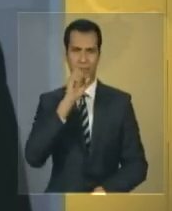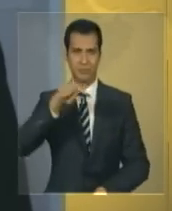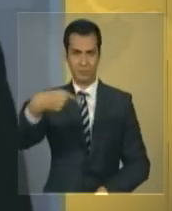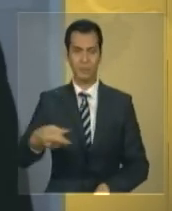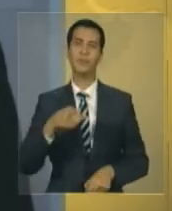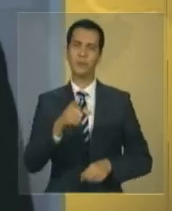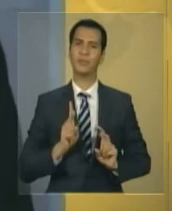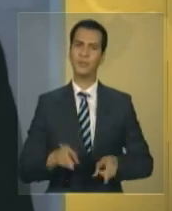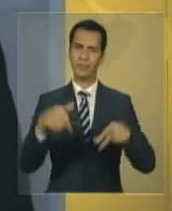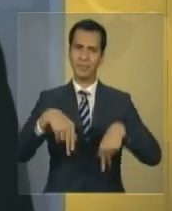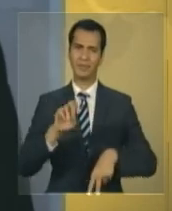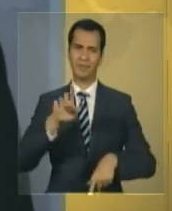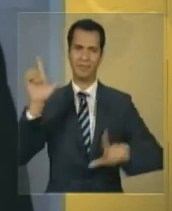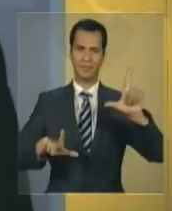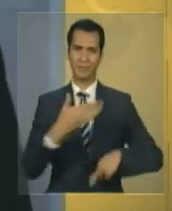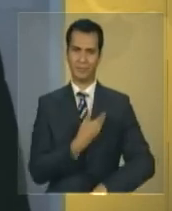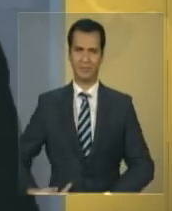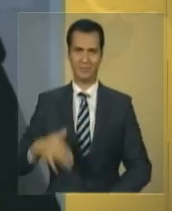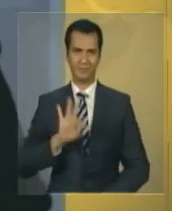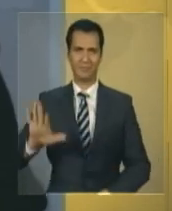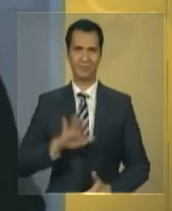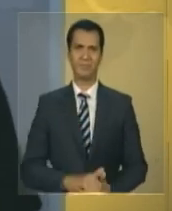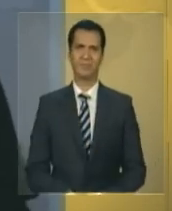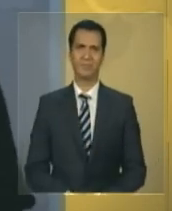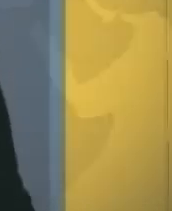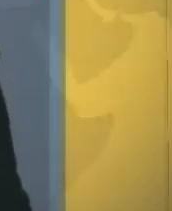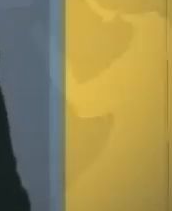Continue com a gente, NBR e a TV do Governo Federal.